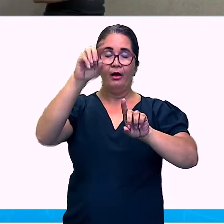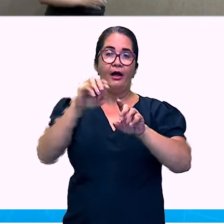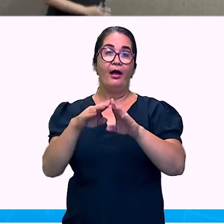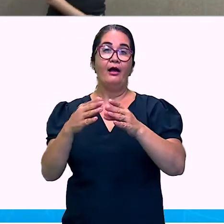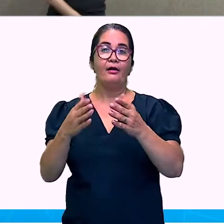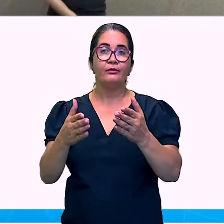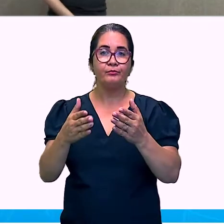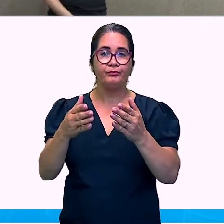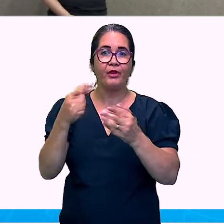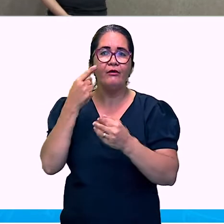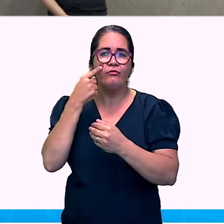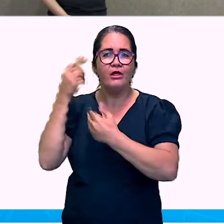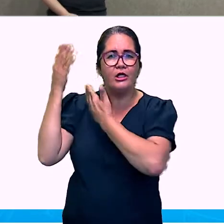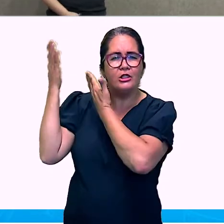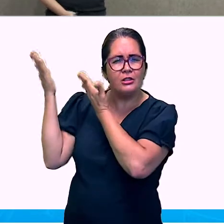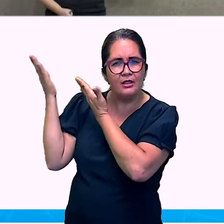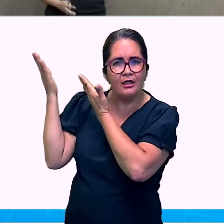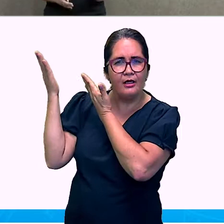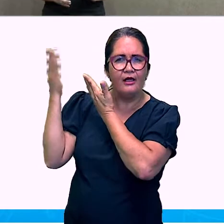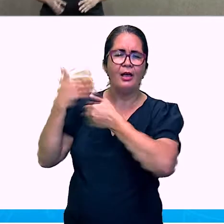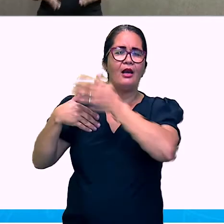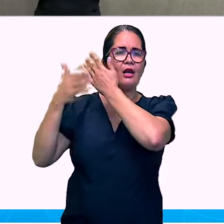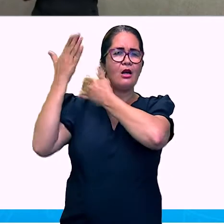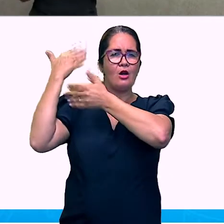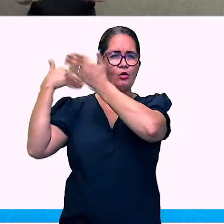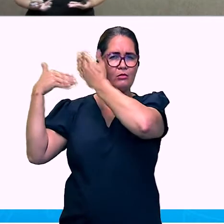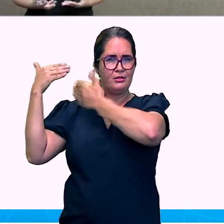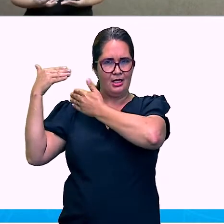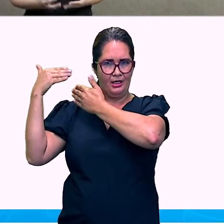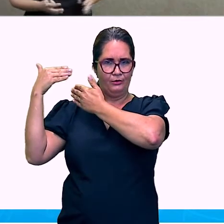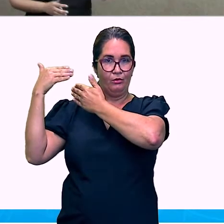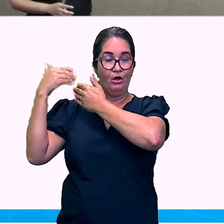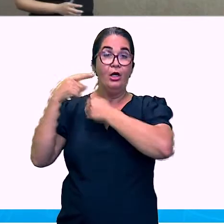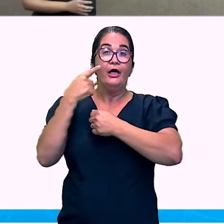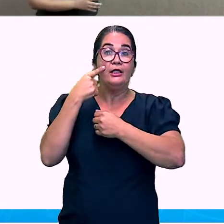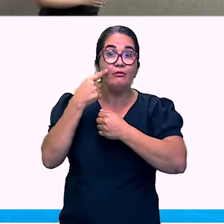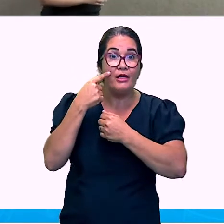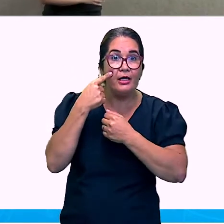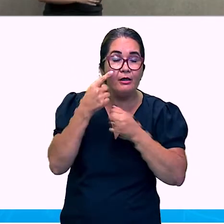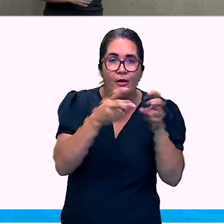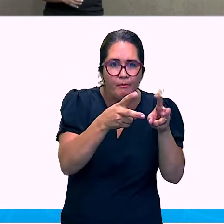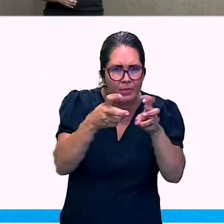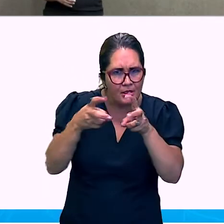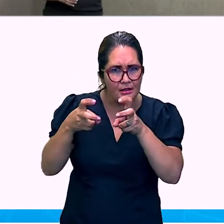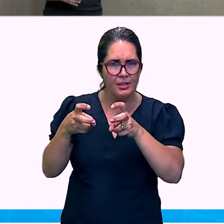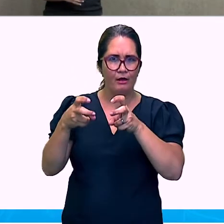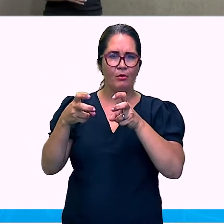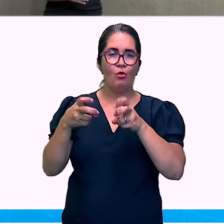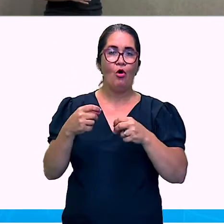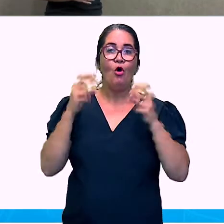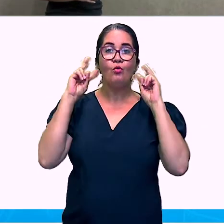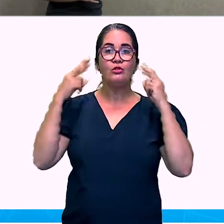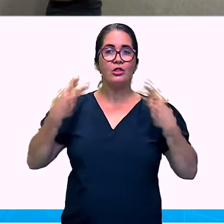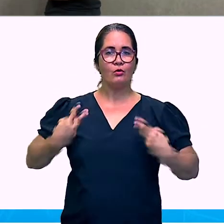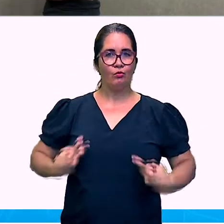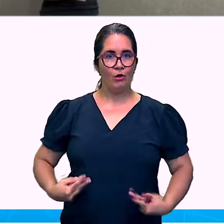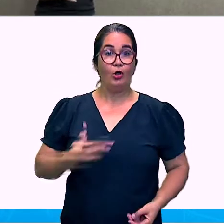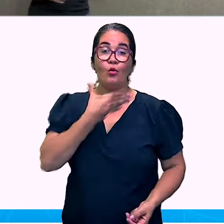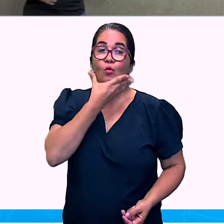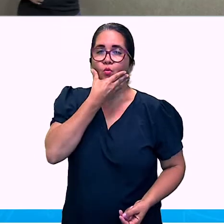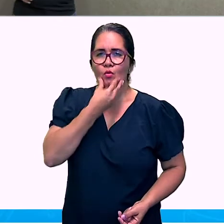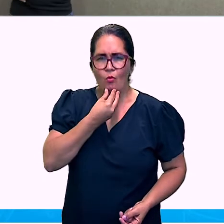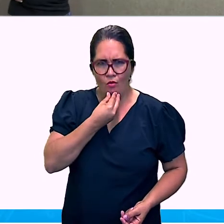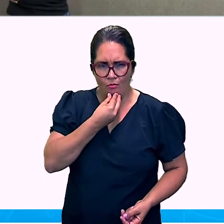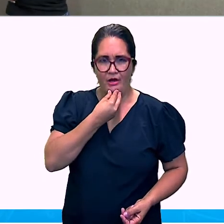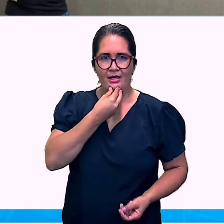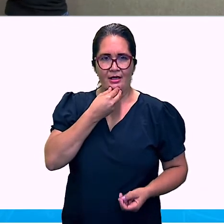aqui o Homem, a Idade Moderna. Essa transformação se deu do período